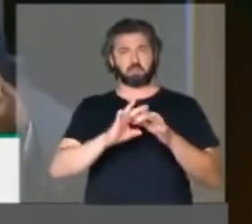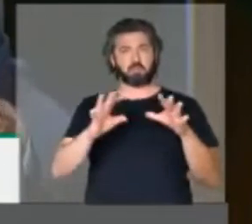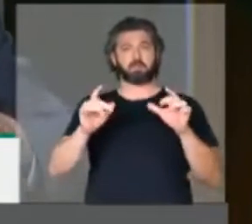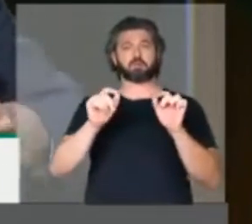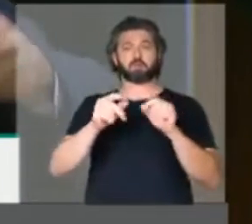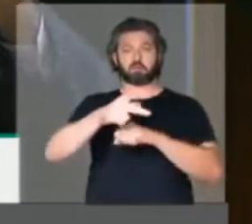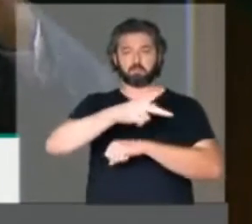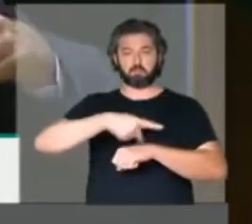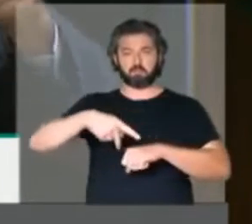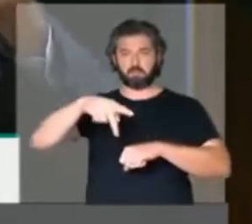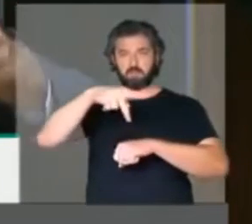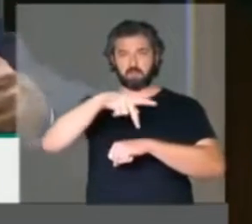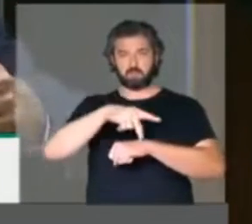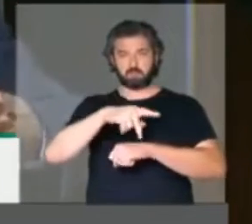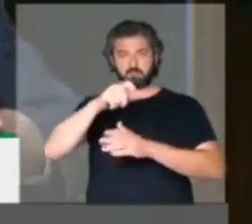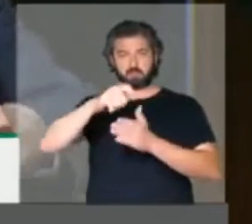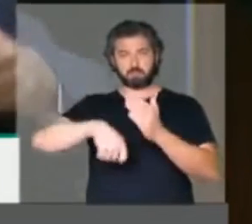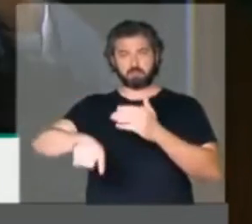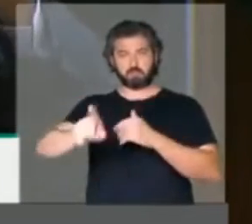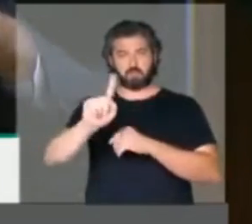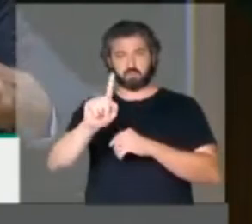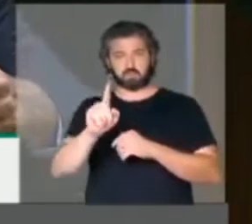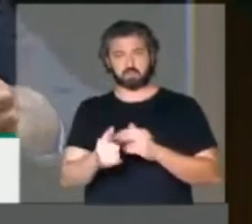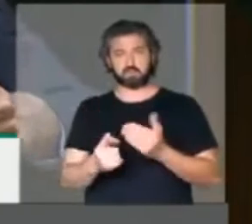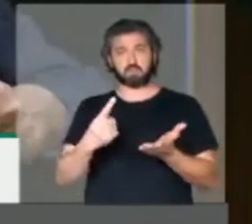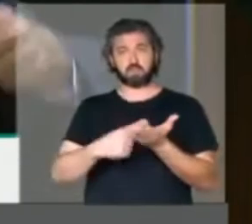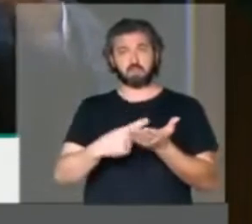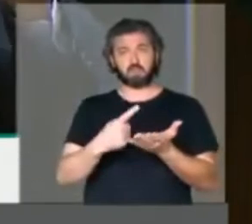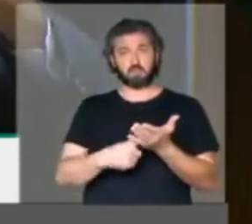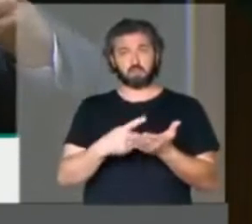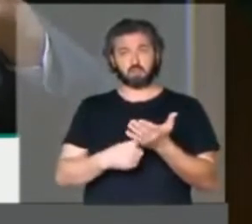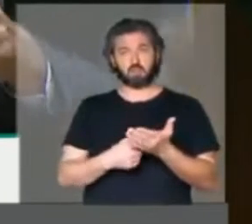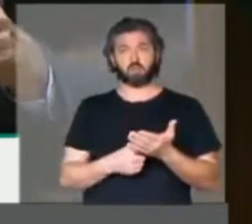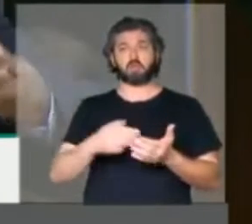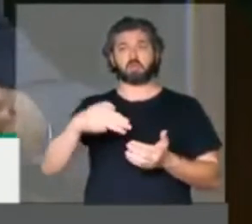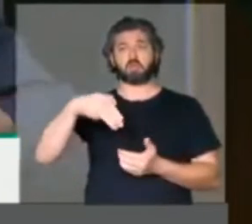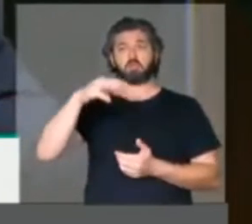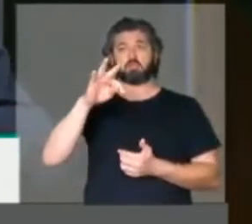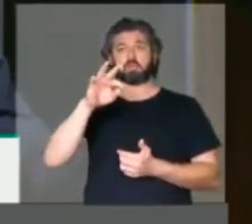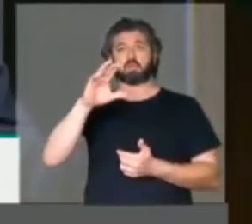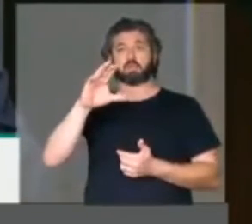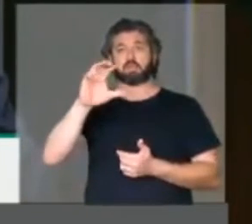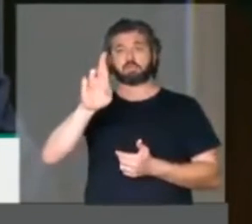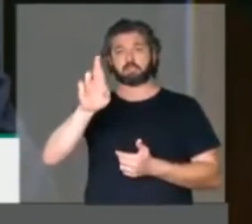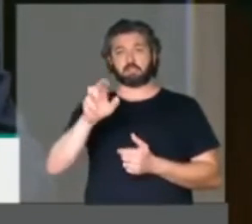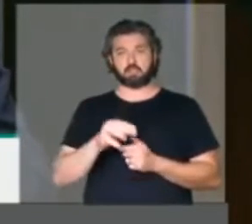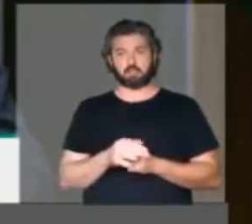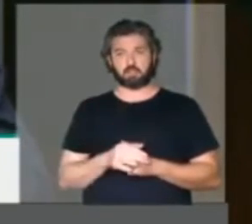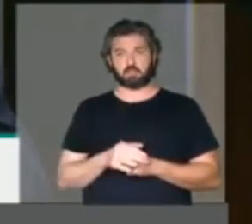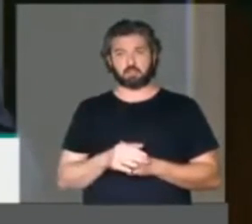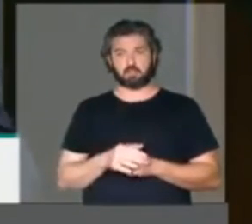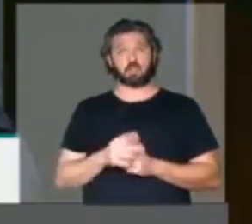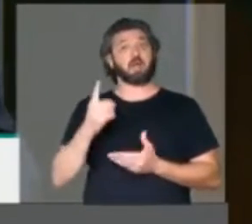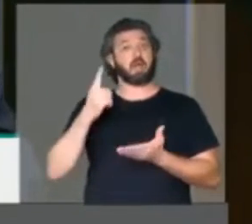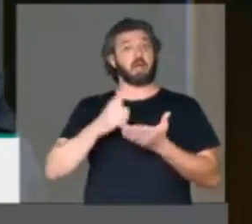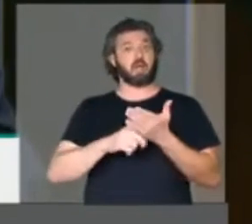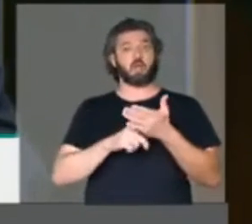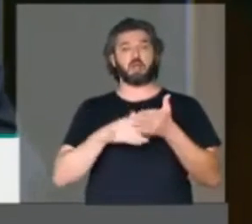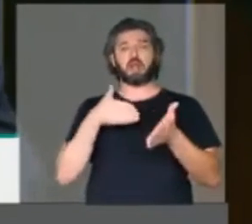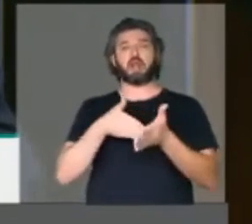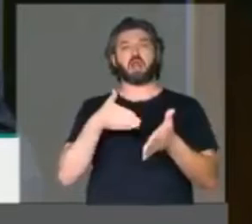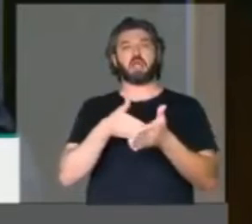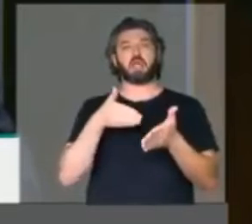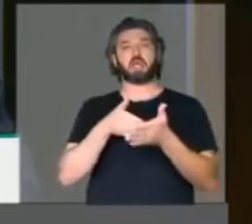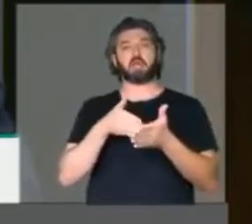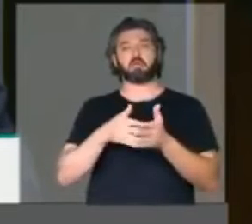países que não assinaram o acordo do MTCR, que é um acordo que restringe